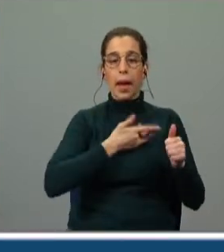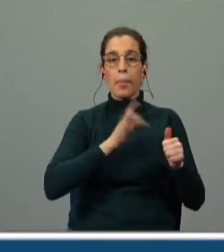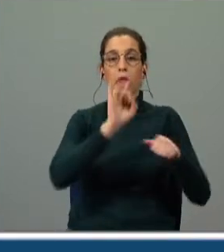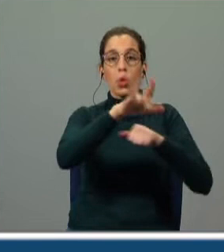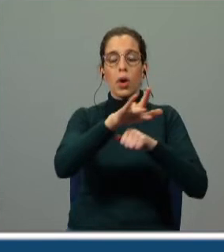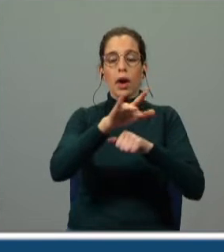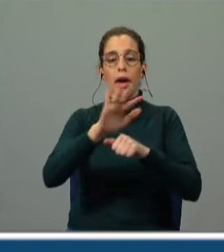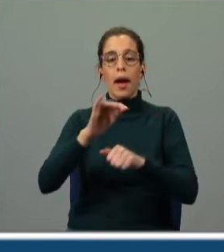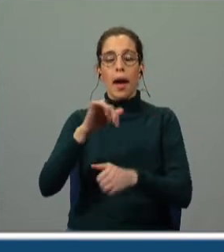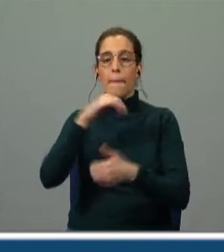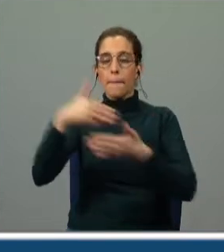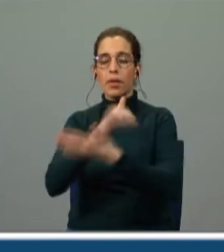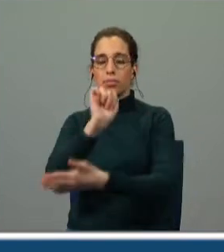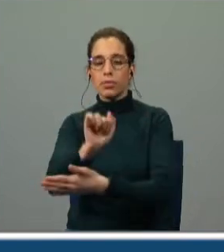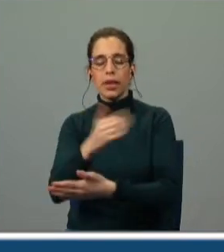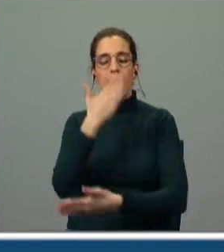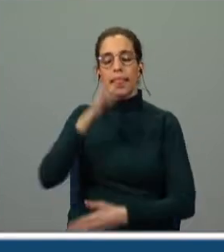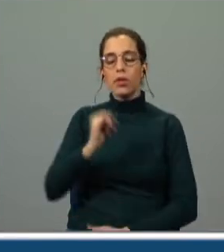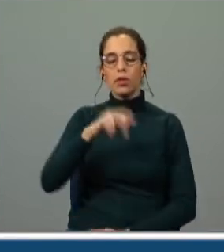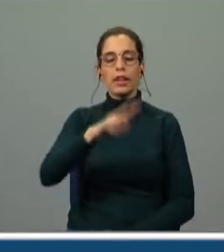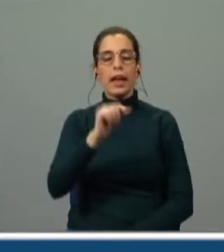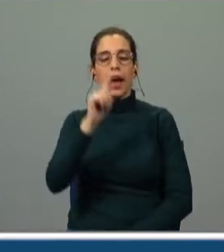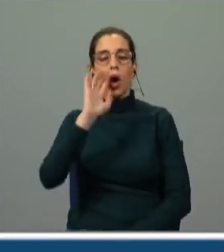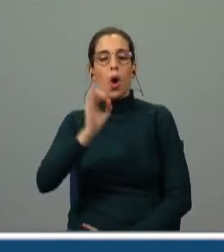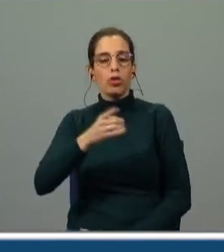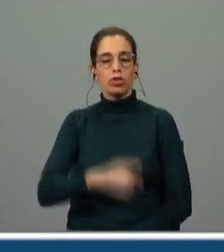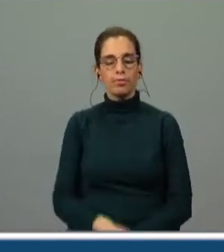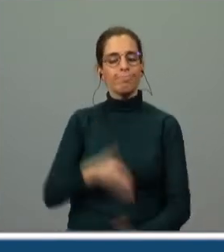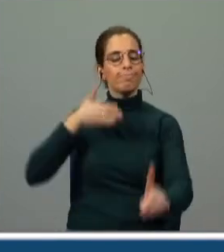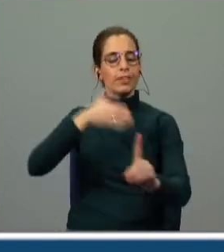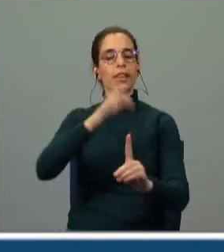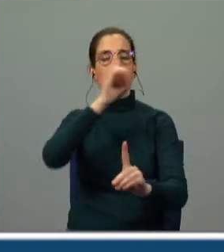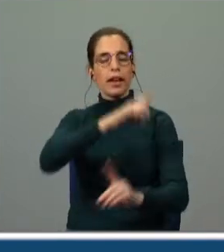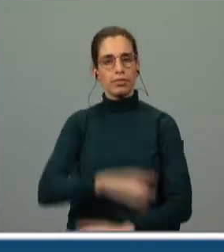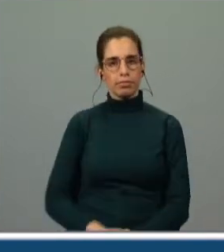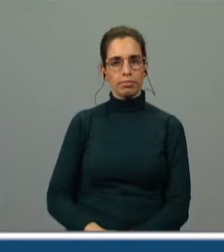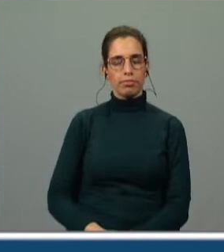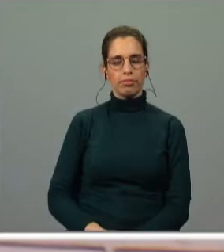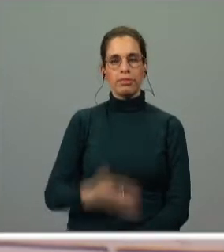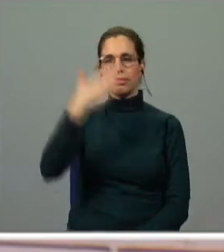A seguir, que atitude toma Inês? A quem se dirige? Então, o que é que te parece?